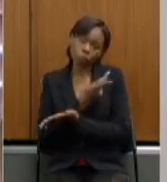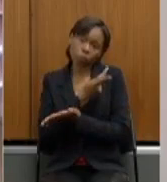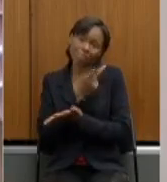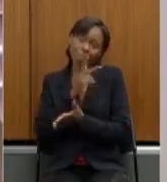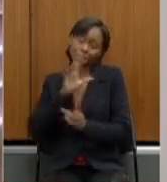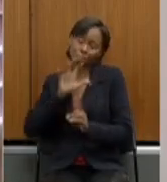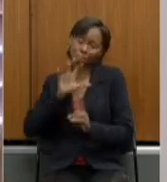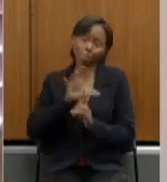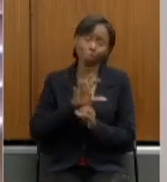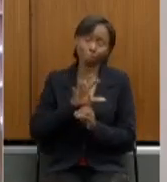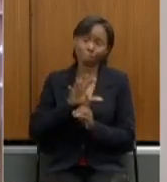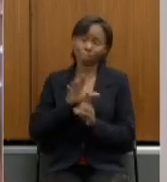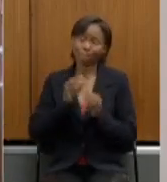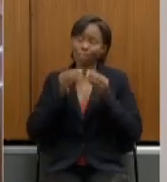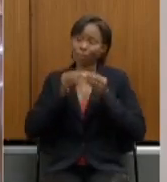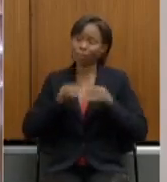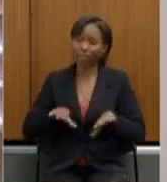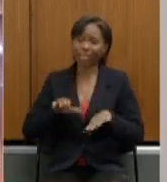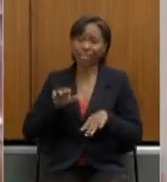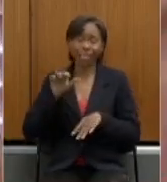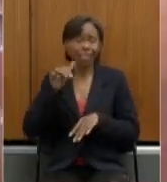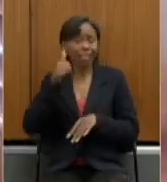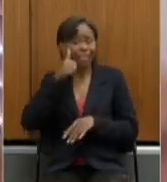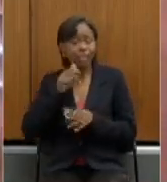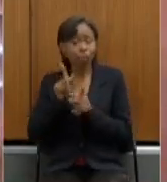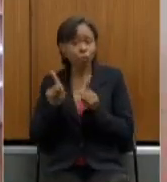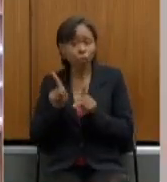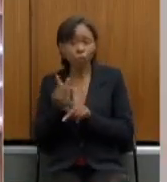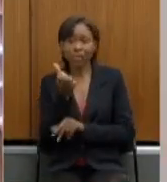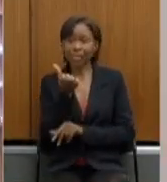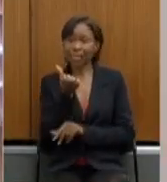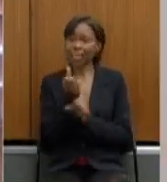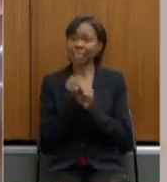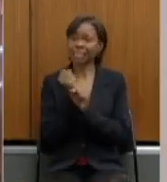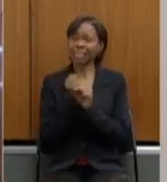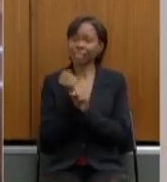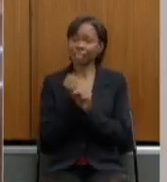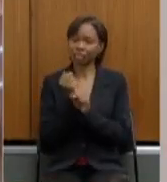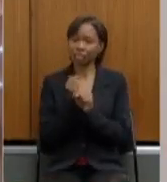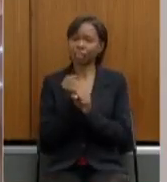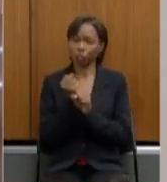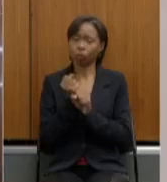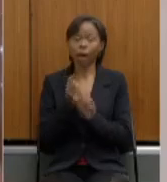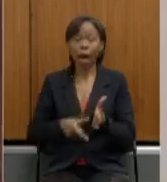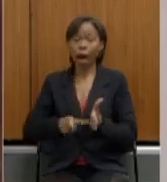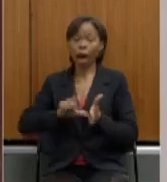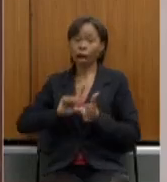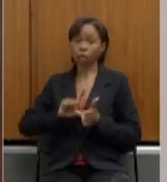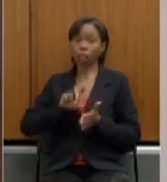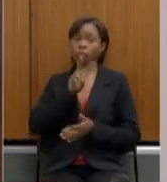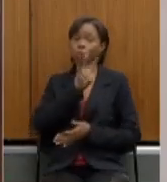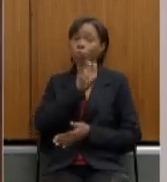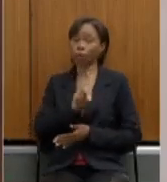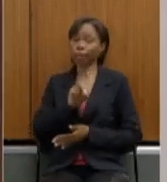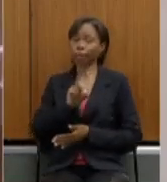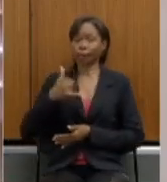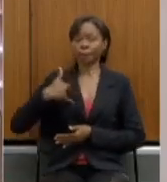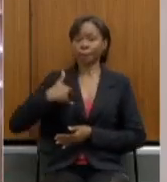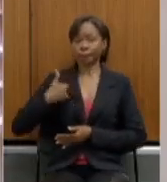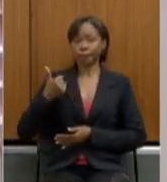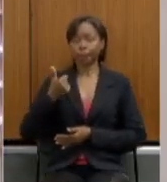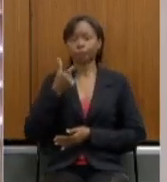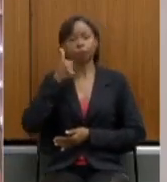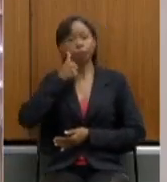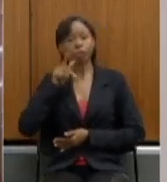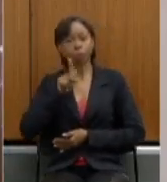nas professoras fosse de apenas 6 anos porque antes nós tínhamos 50 anos para professoras e